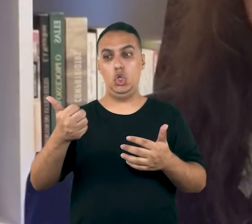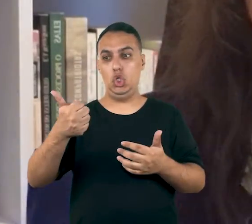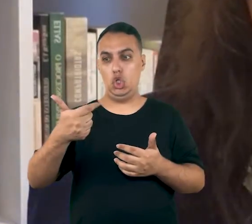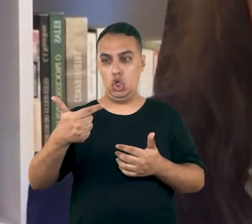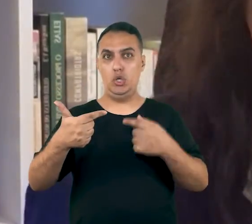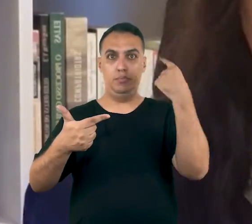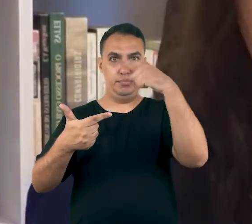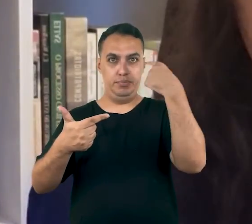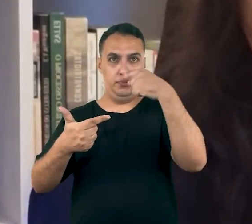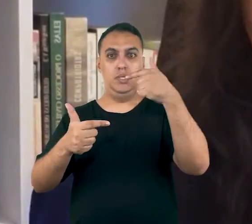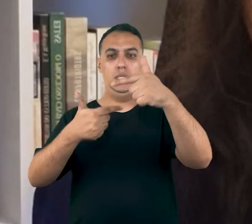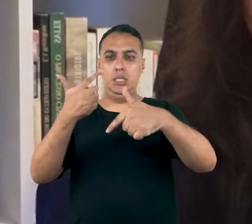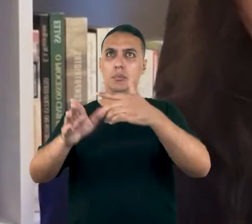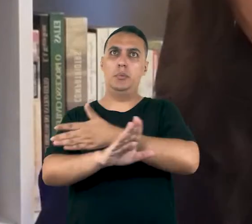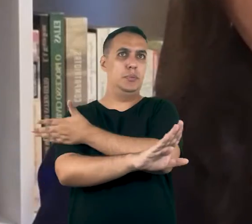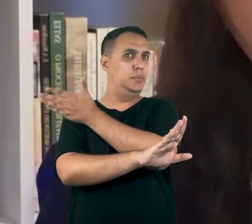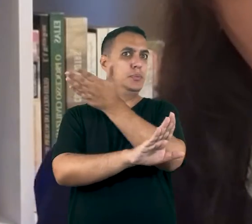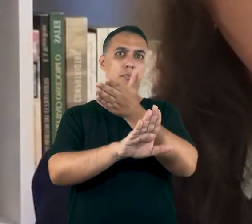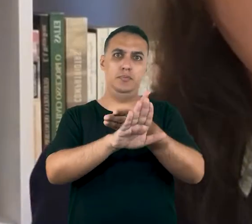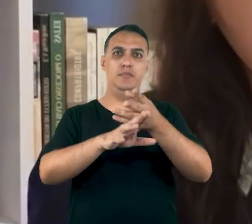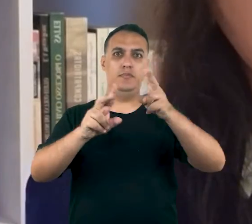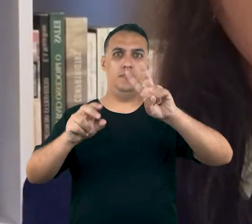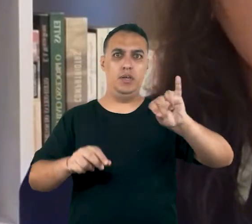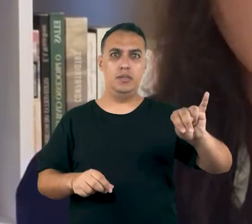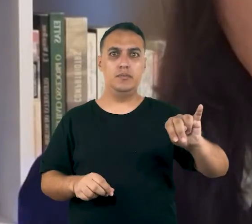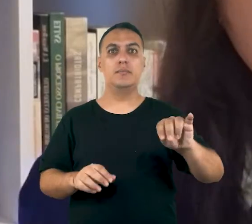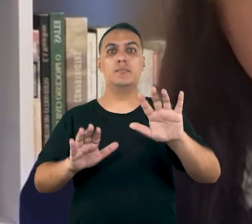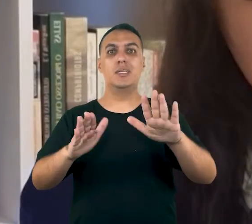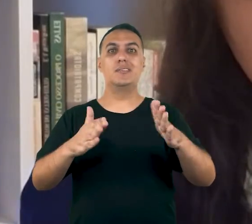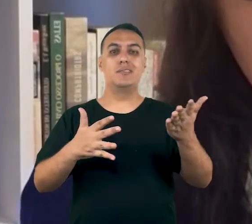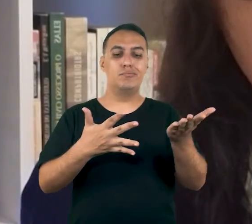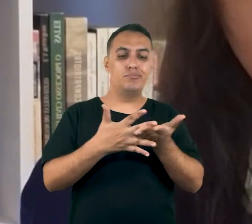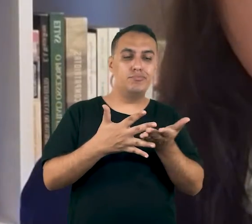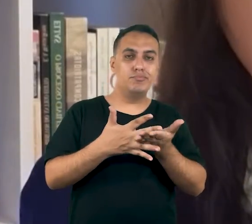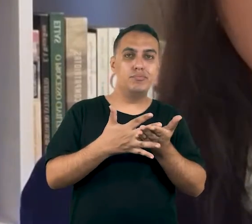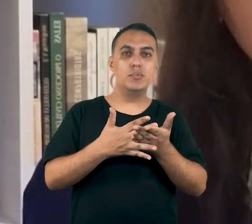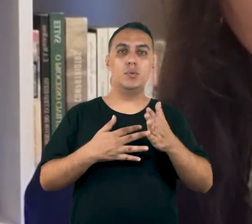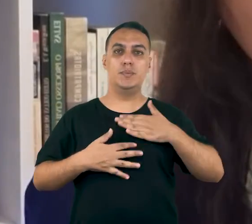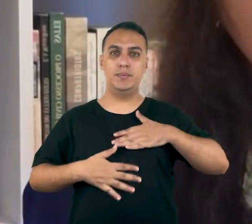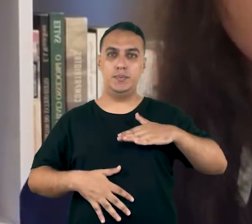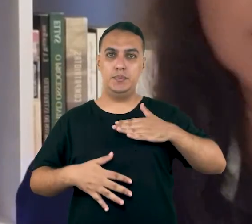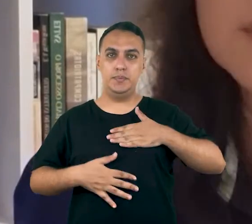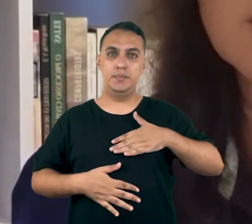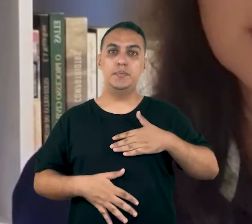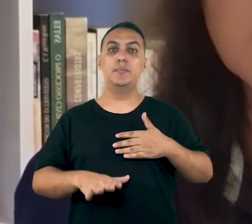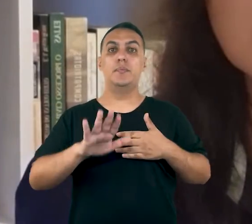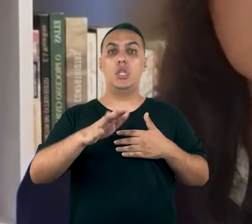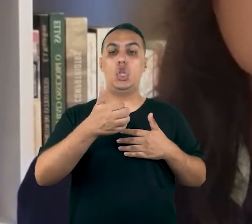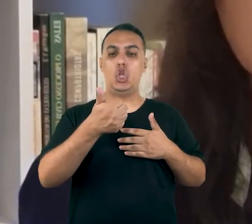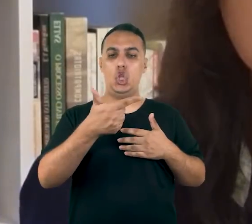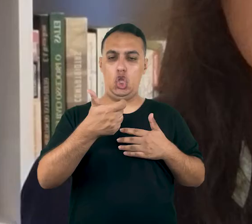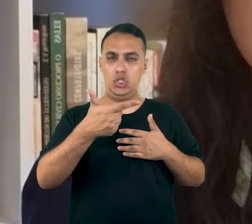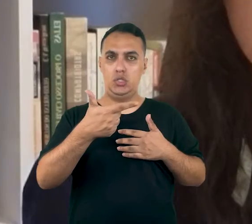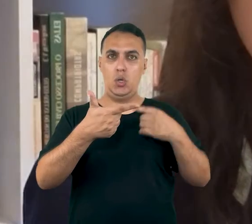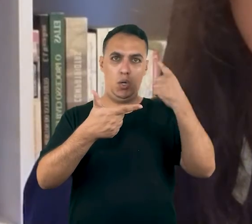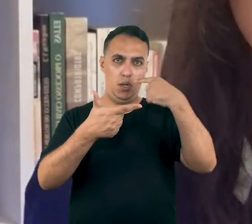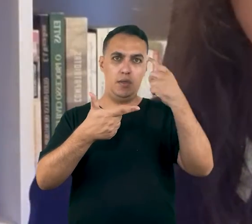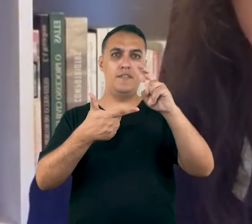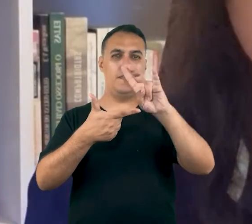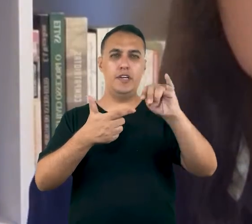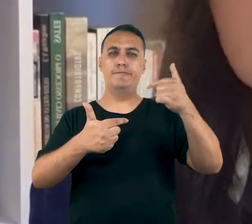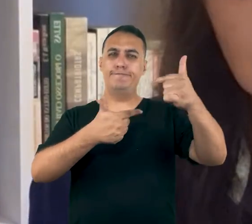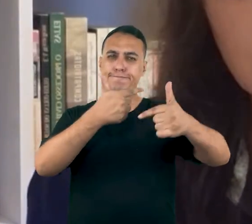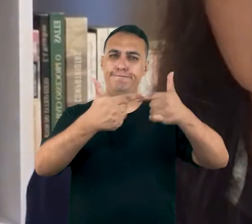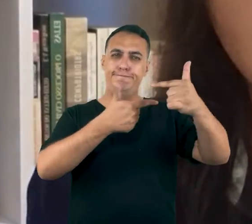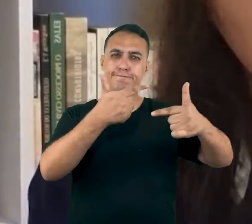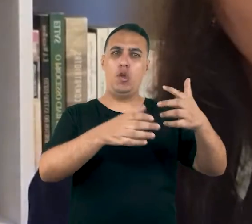12 horas, elas vão ser efetivamente trabalhadas, claro, resguardado ali, intervalo intra-jornada. Mas as 12 horas vão ser efetivamente trabalhadas, não